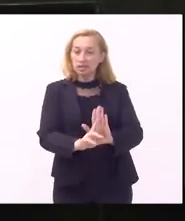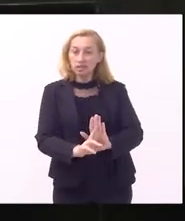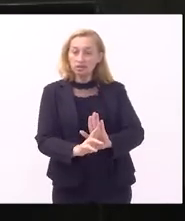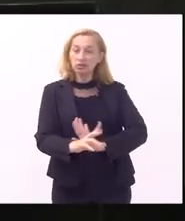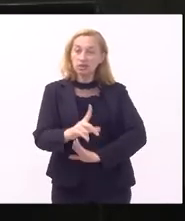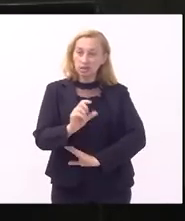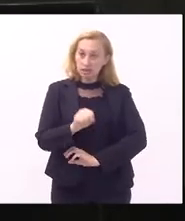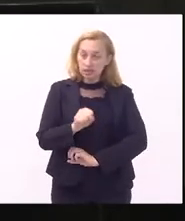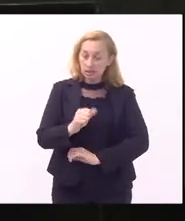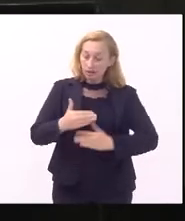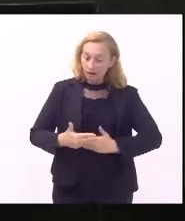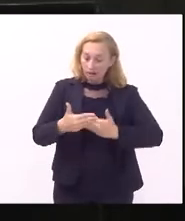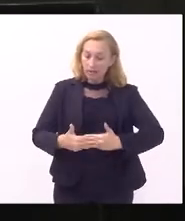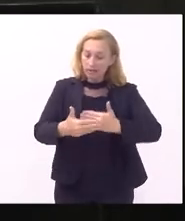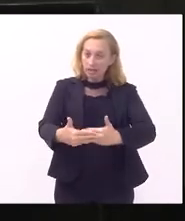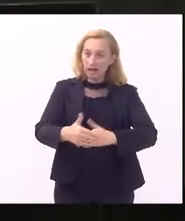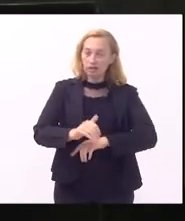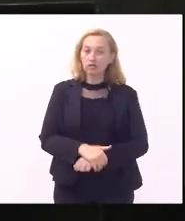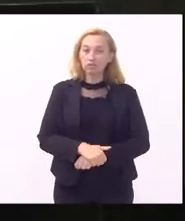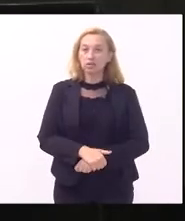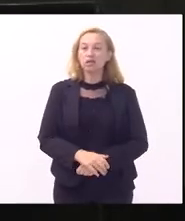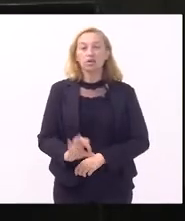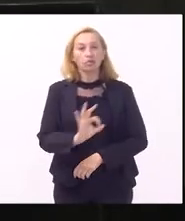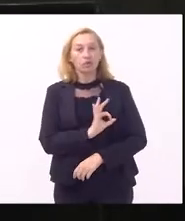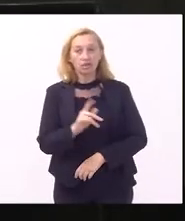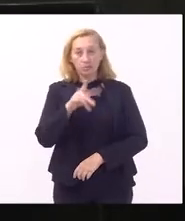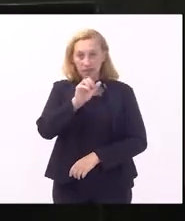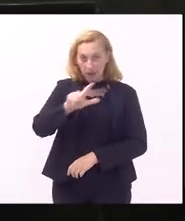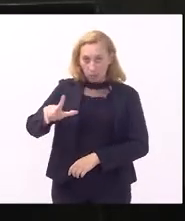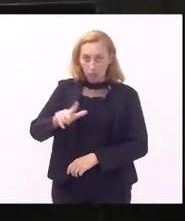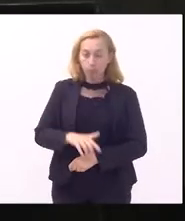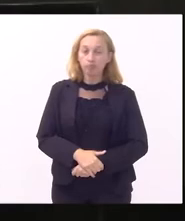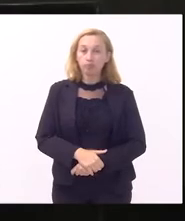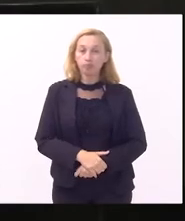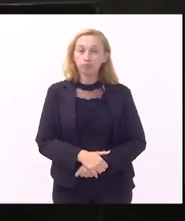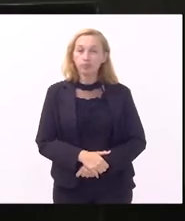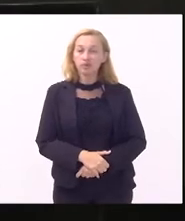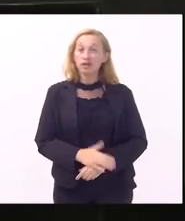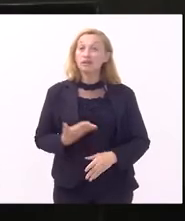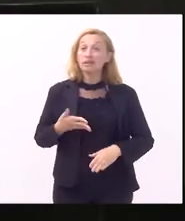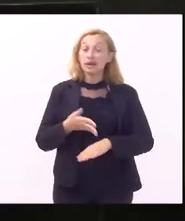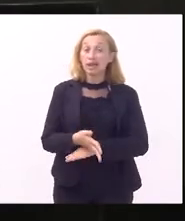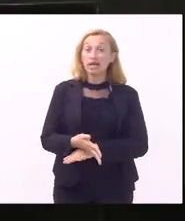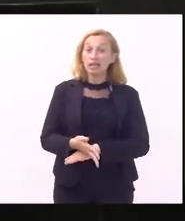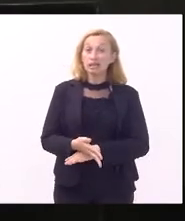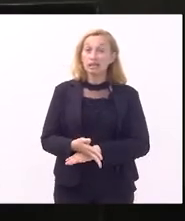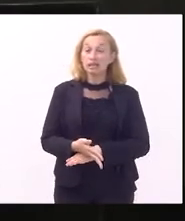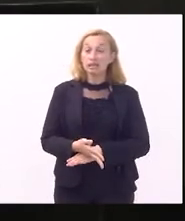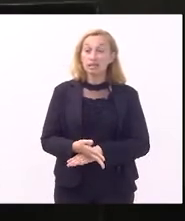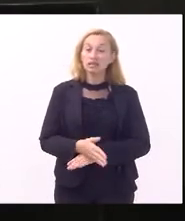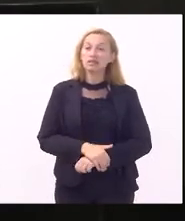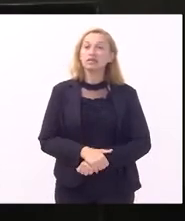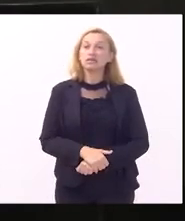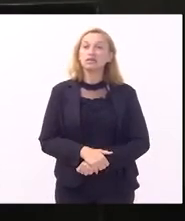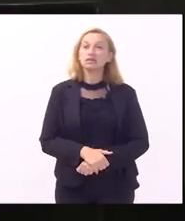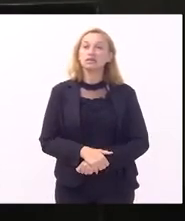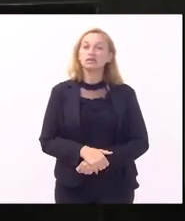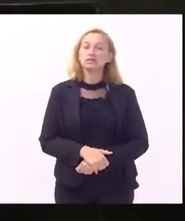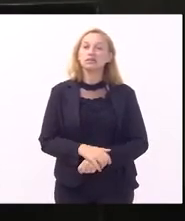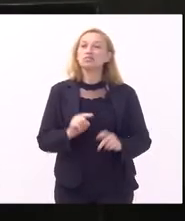temos avançado em prol da polícia penal chega a esta casa a minuta de